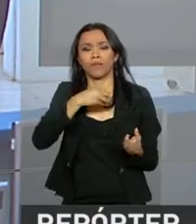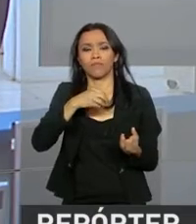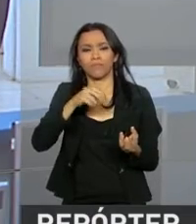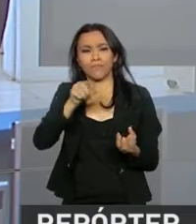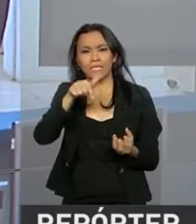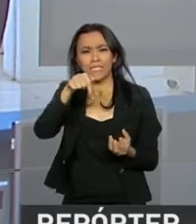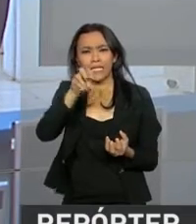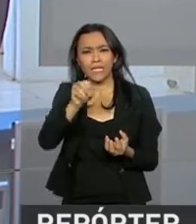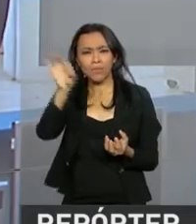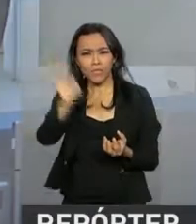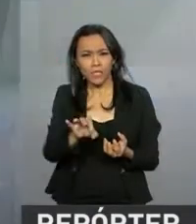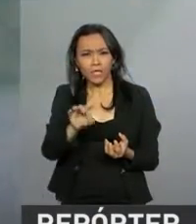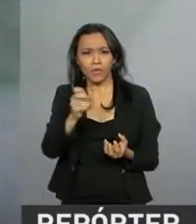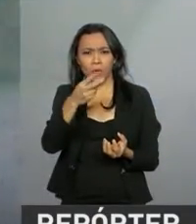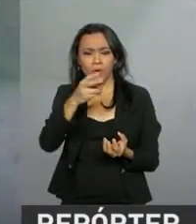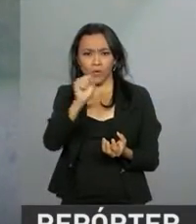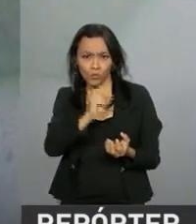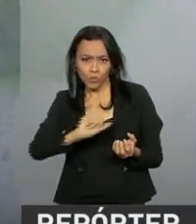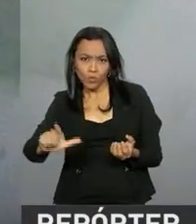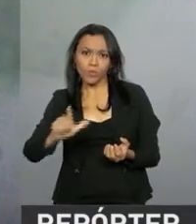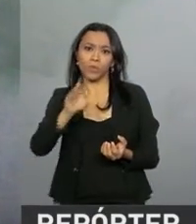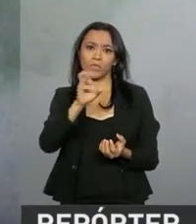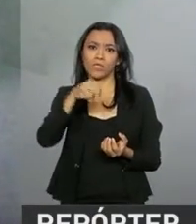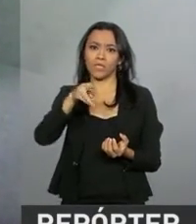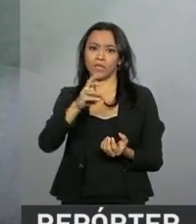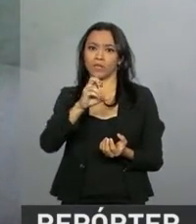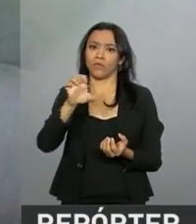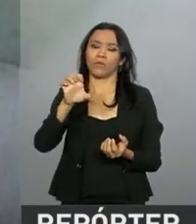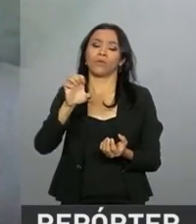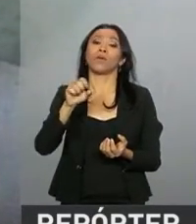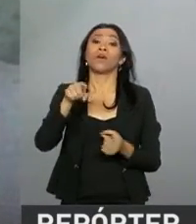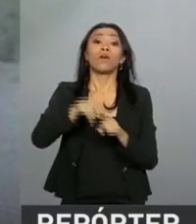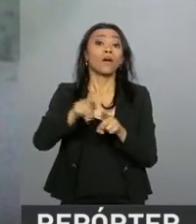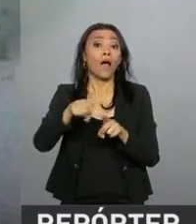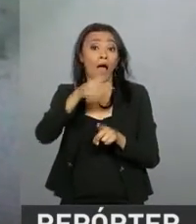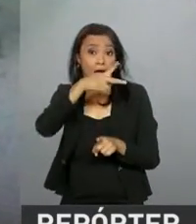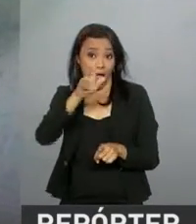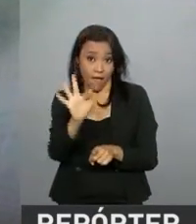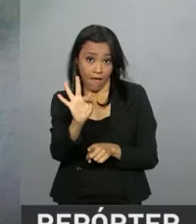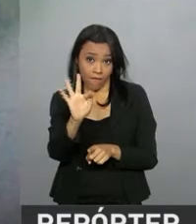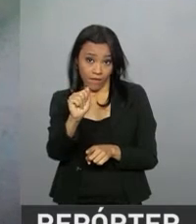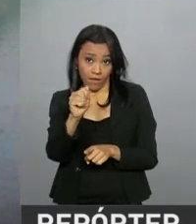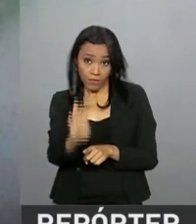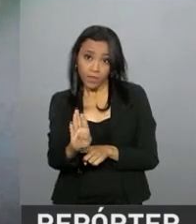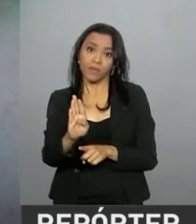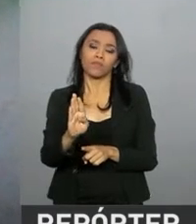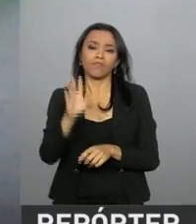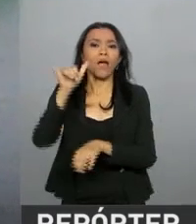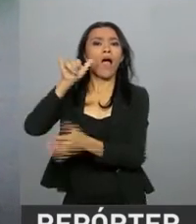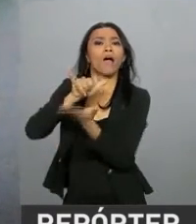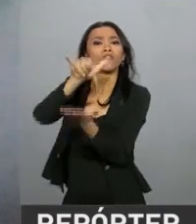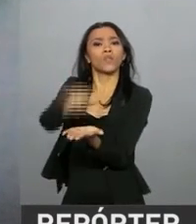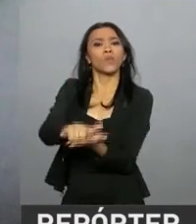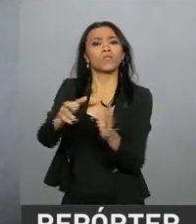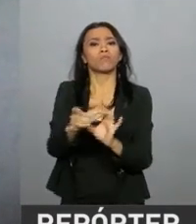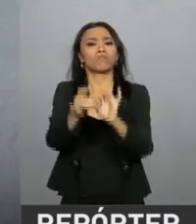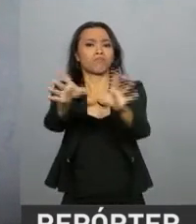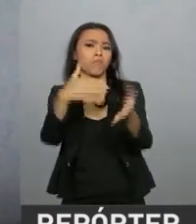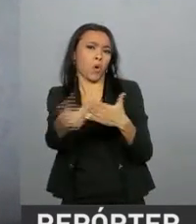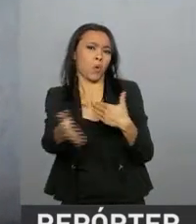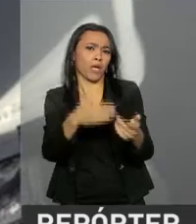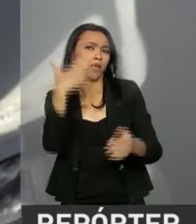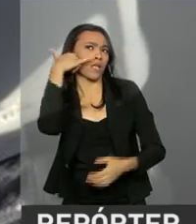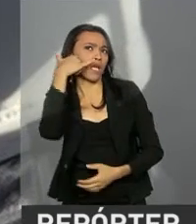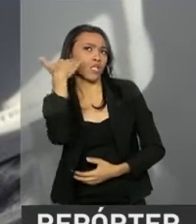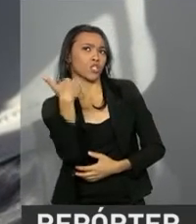% dos voos. Após determinação do presidente Michel Temer, a FAB passou a manter aviões à disposição para qualquer